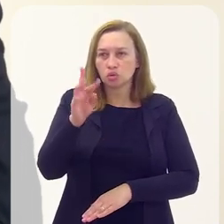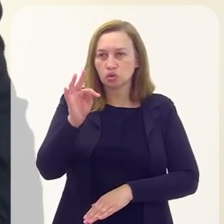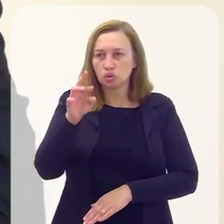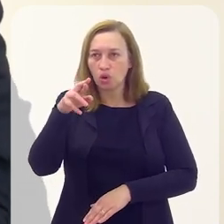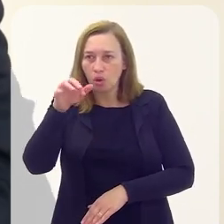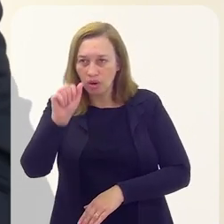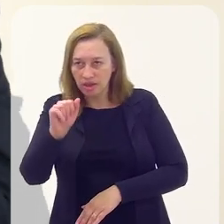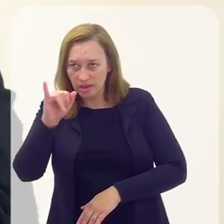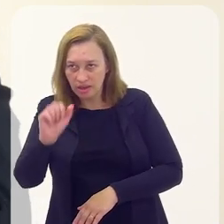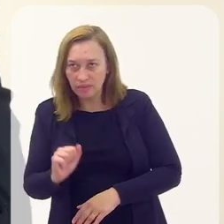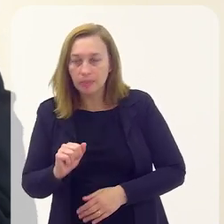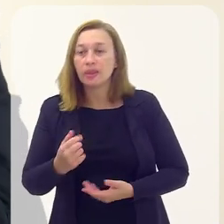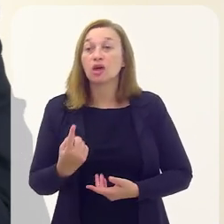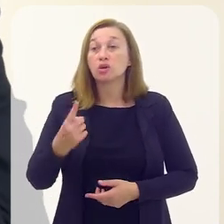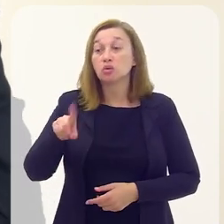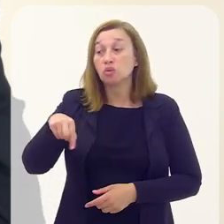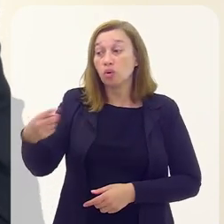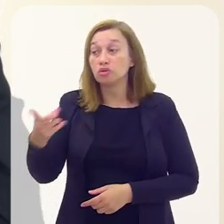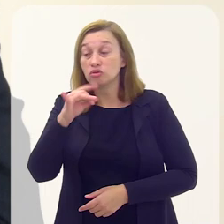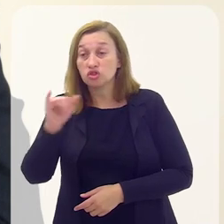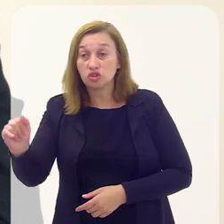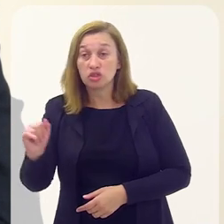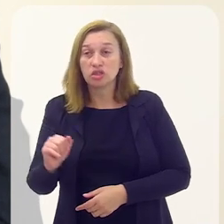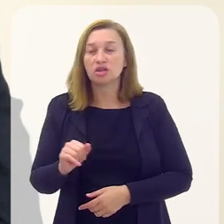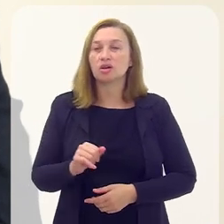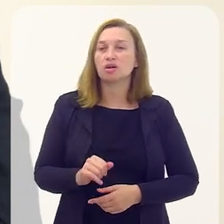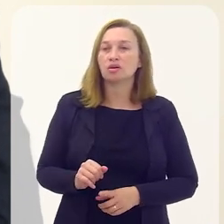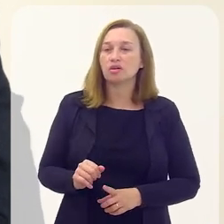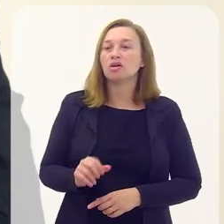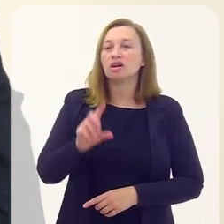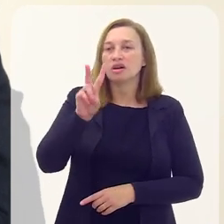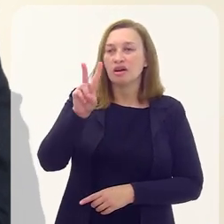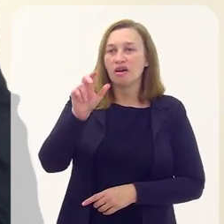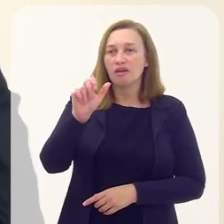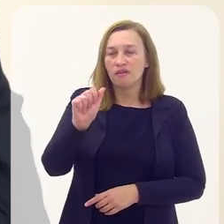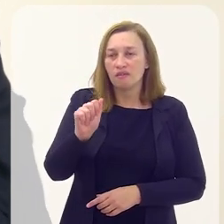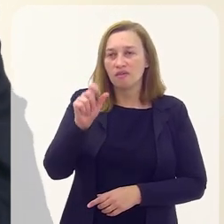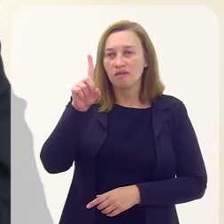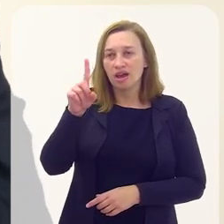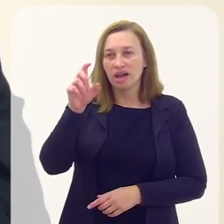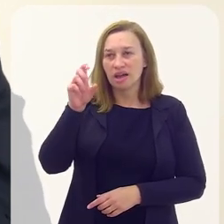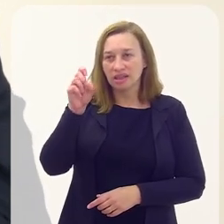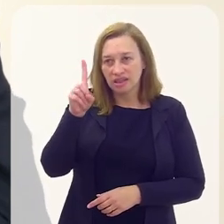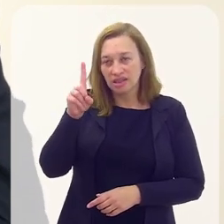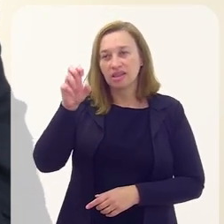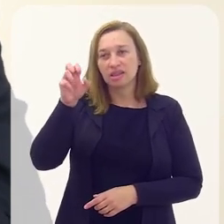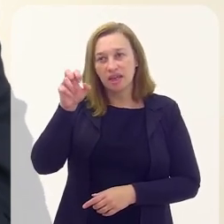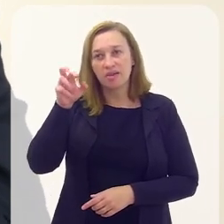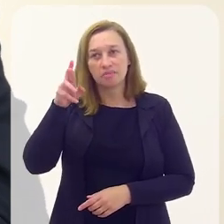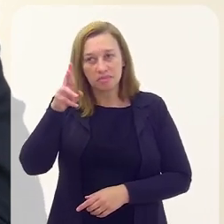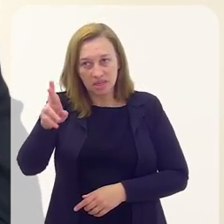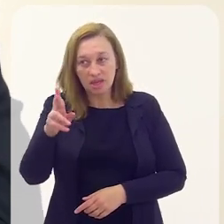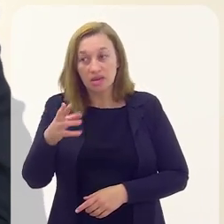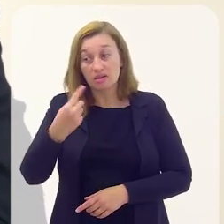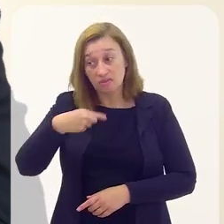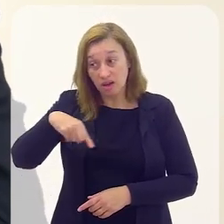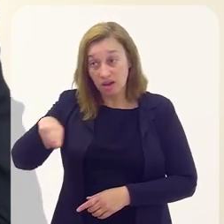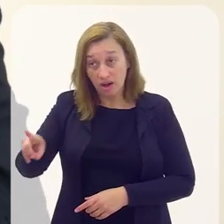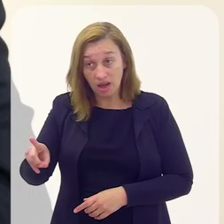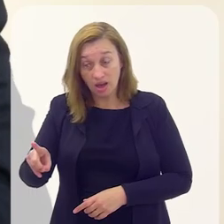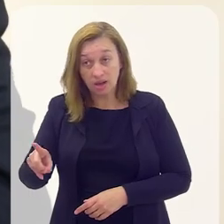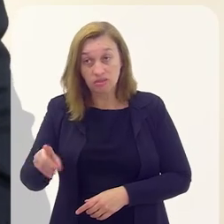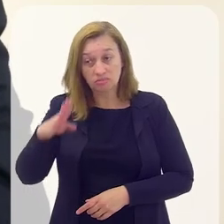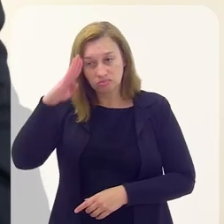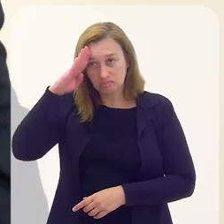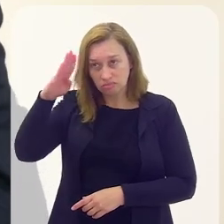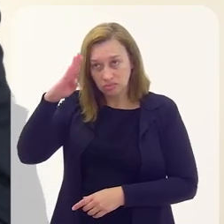Ibirapuera. No dia seguinte, Vladimir Herzog vai com o seu próprio carro ao quartel, se